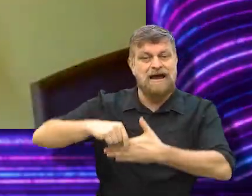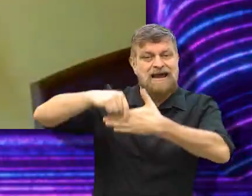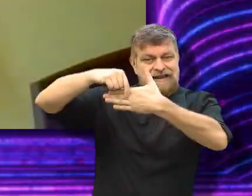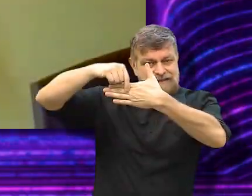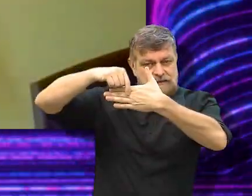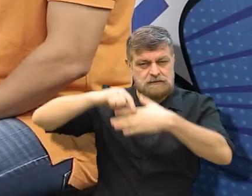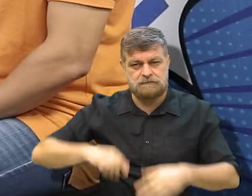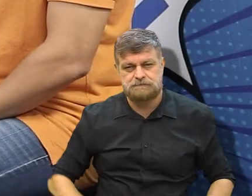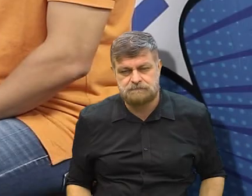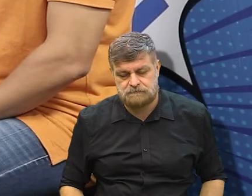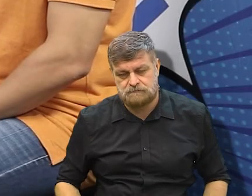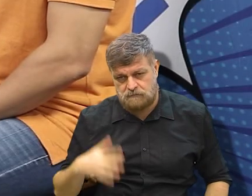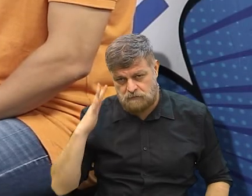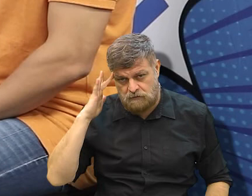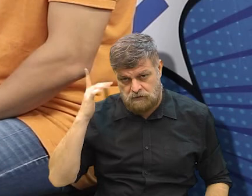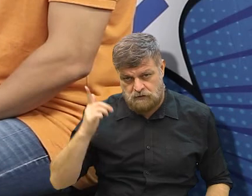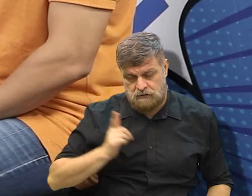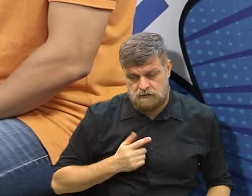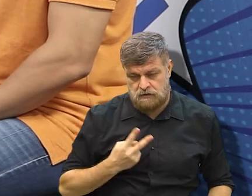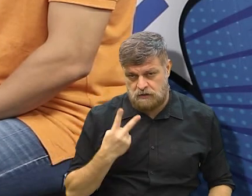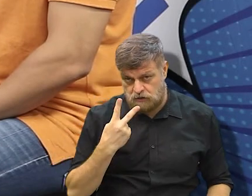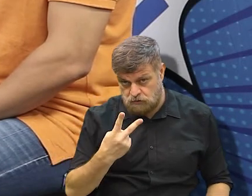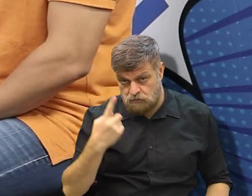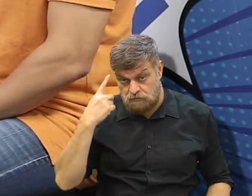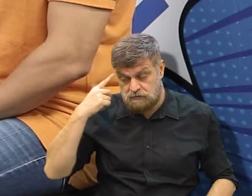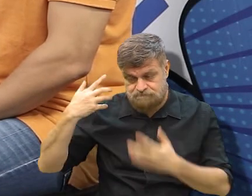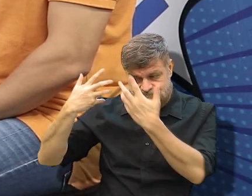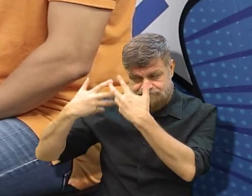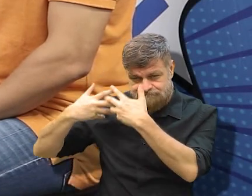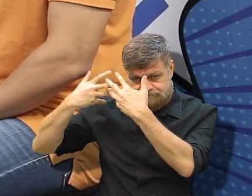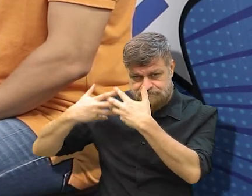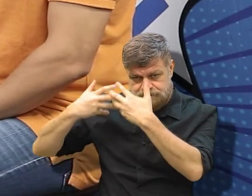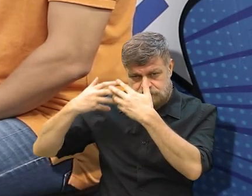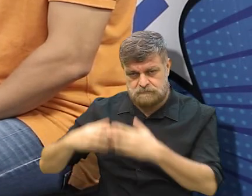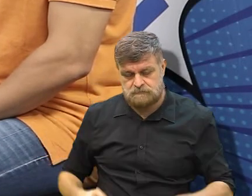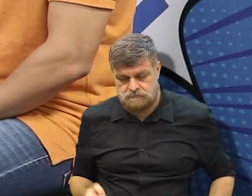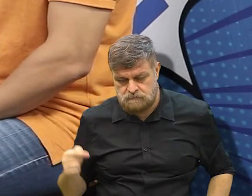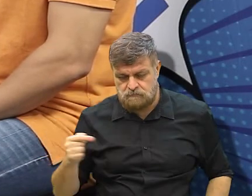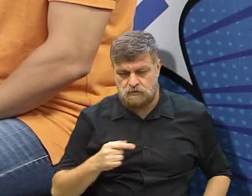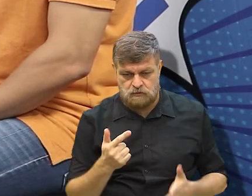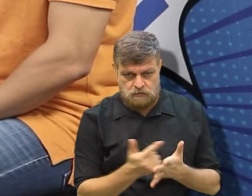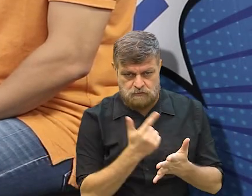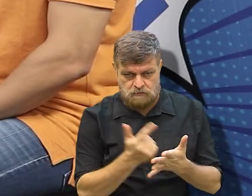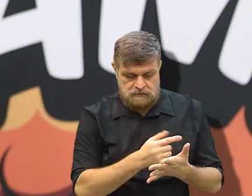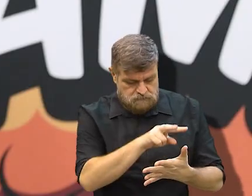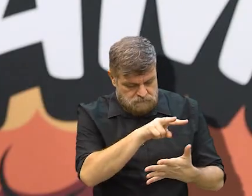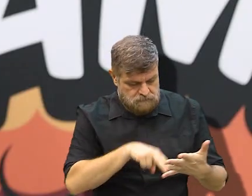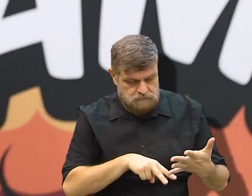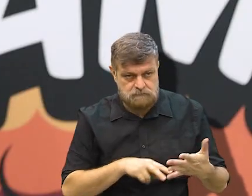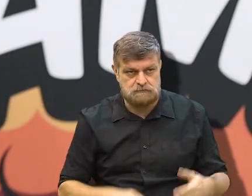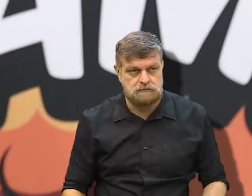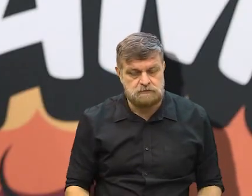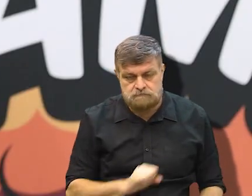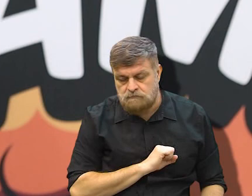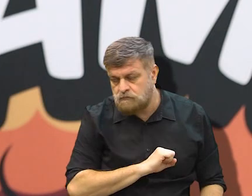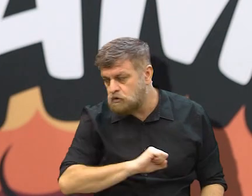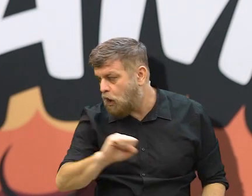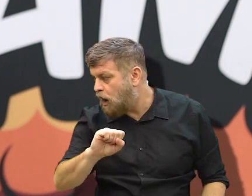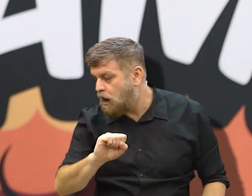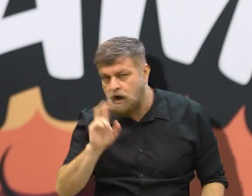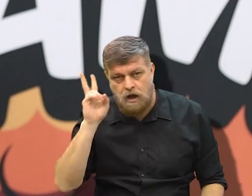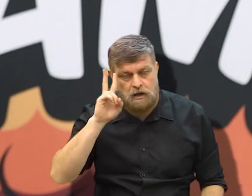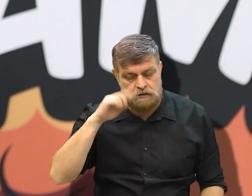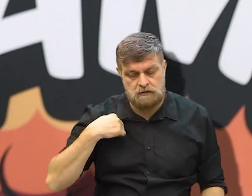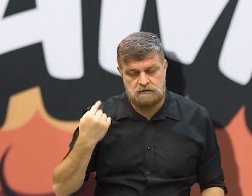liderando, ou gerindo. Então, acho que tem essas duas grandes reflexões no livro. Adorei a sua